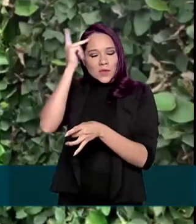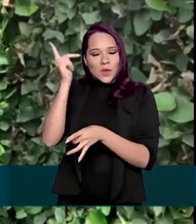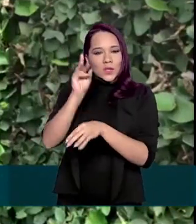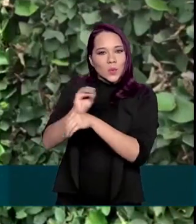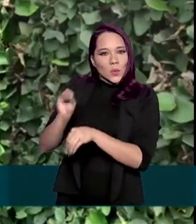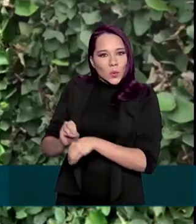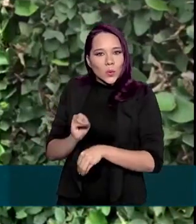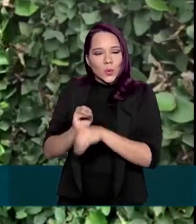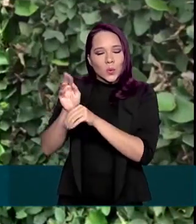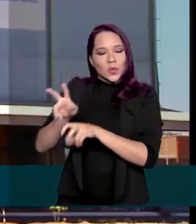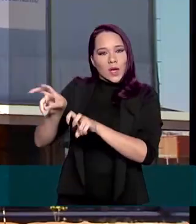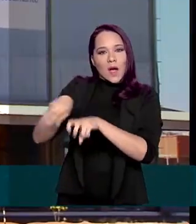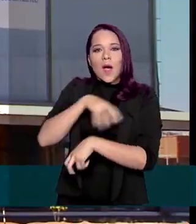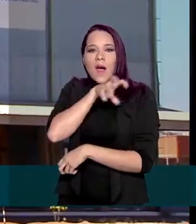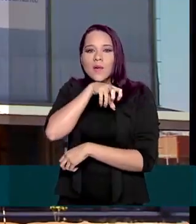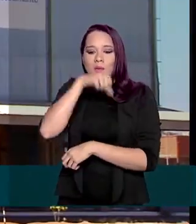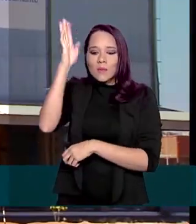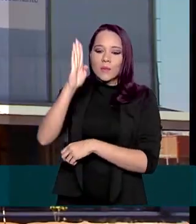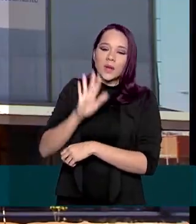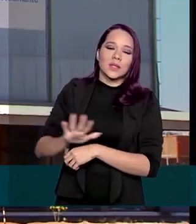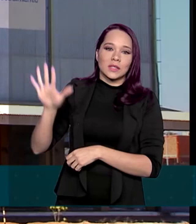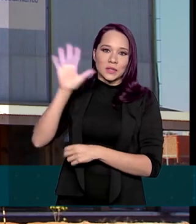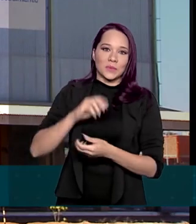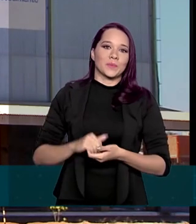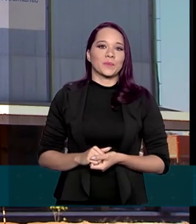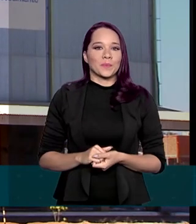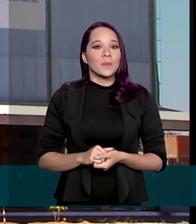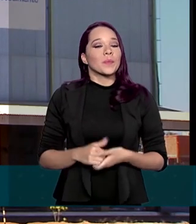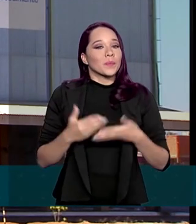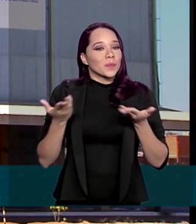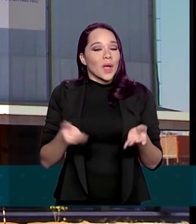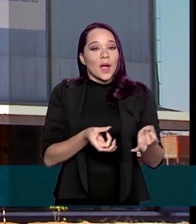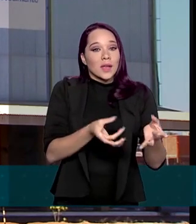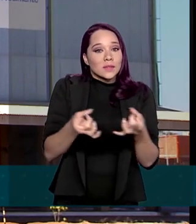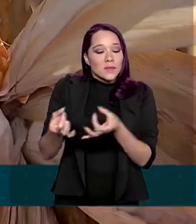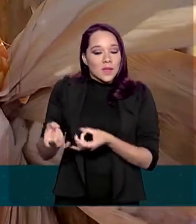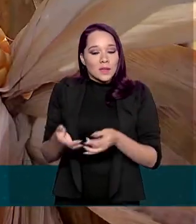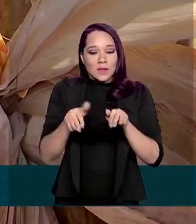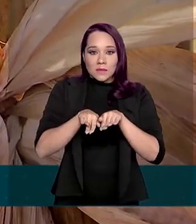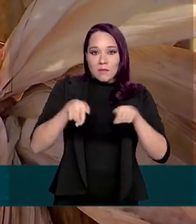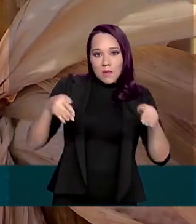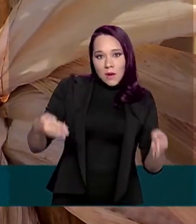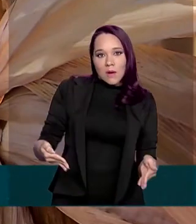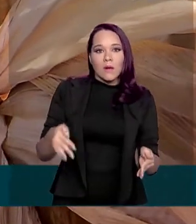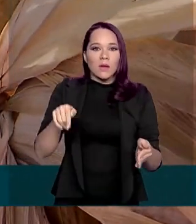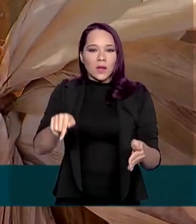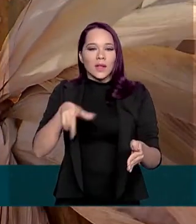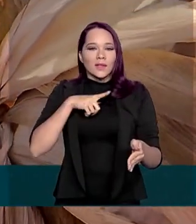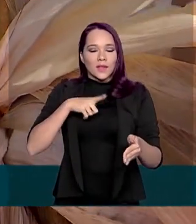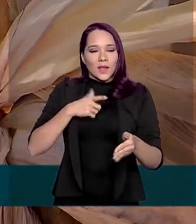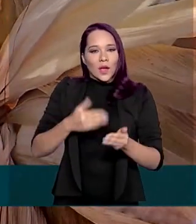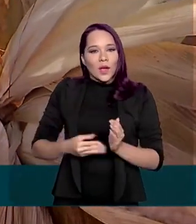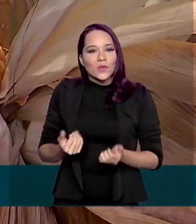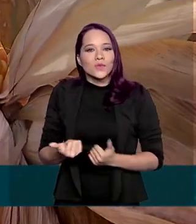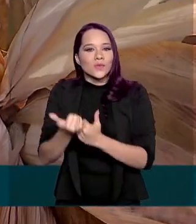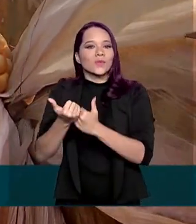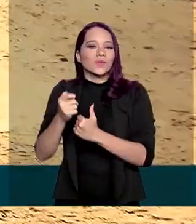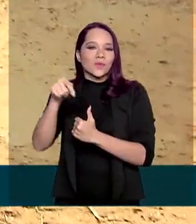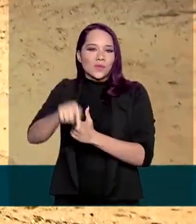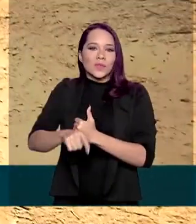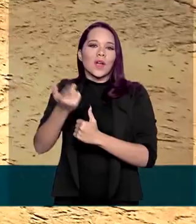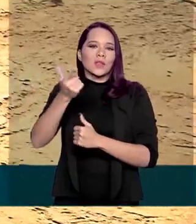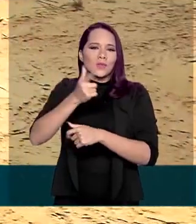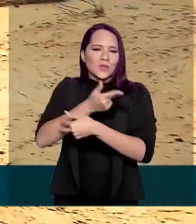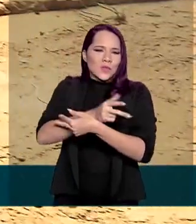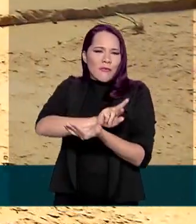animais de todo o país. Desta forma, o Vendas em Balcão tem assegurado o suprimento de insumos